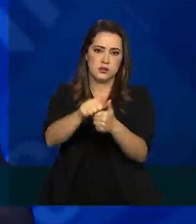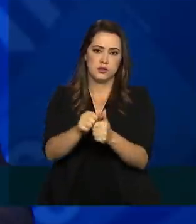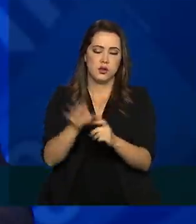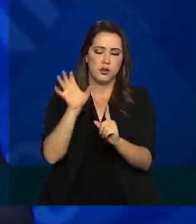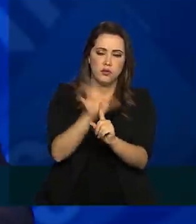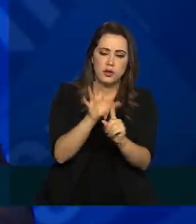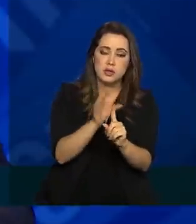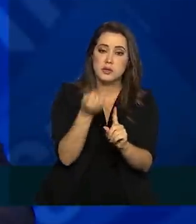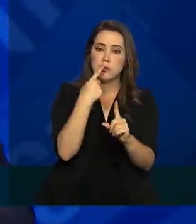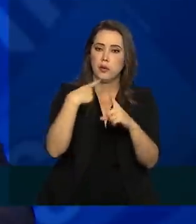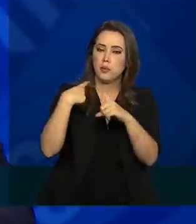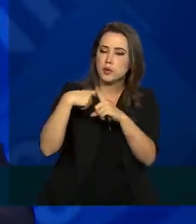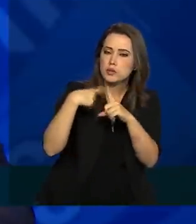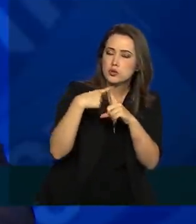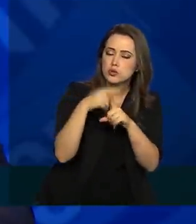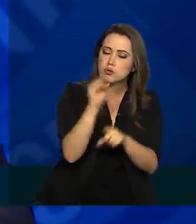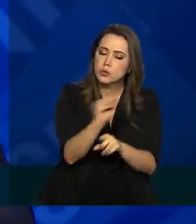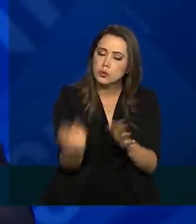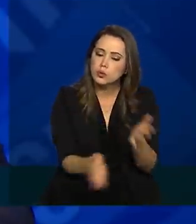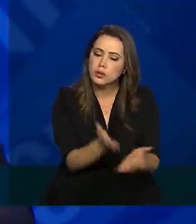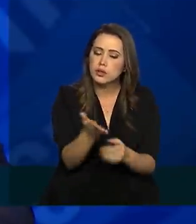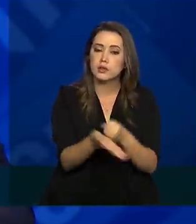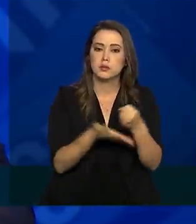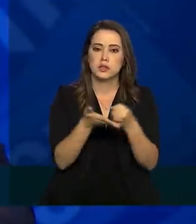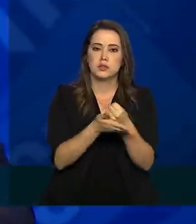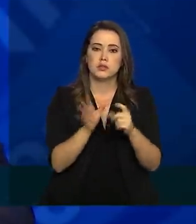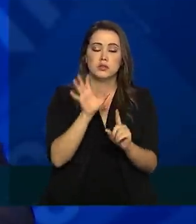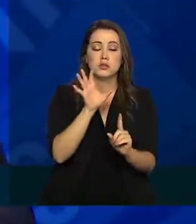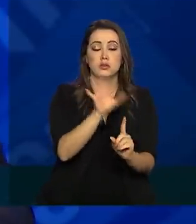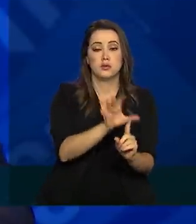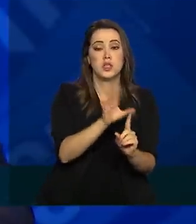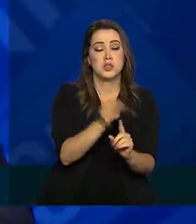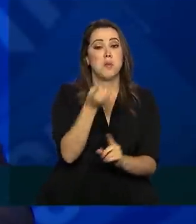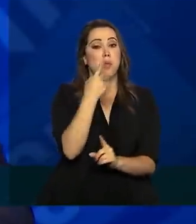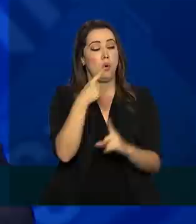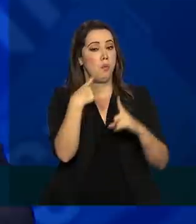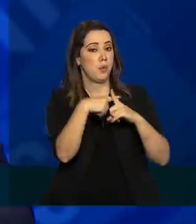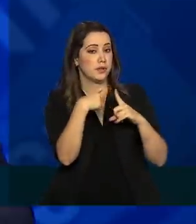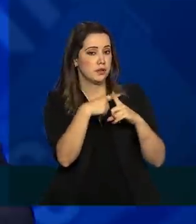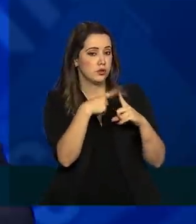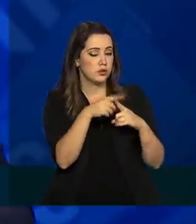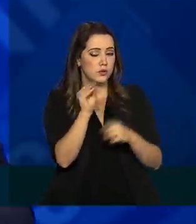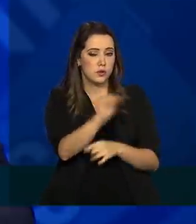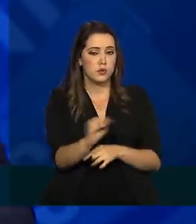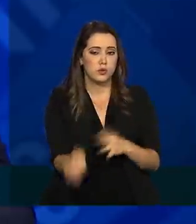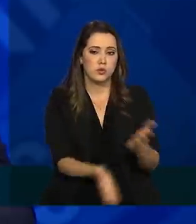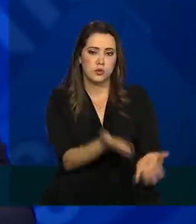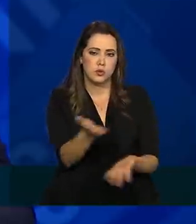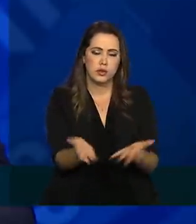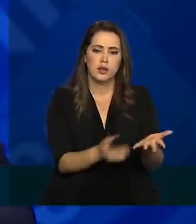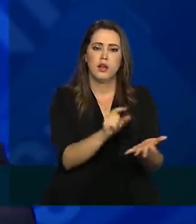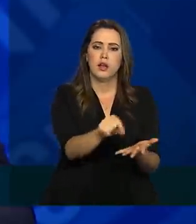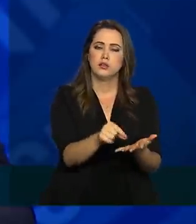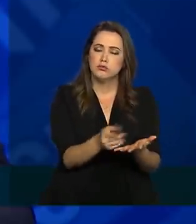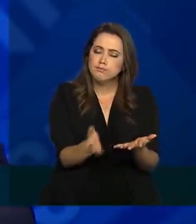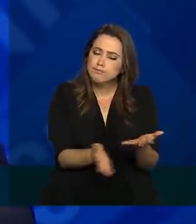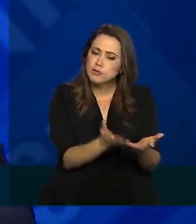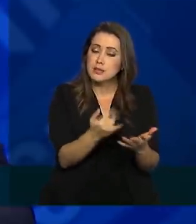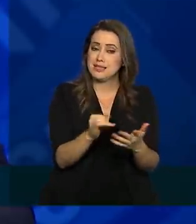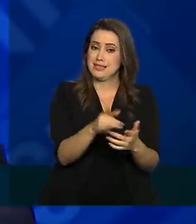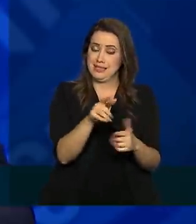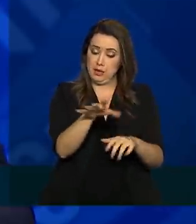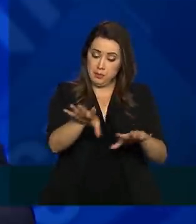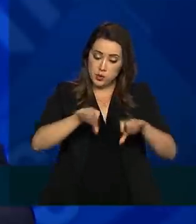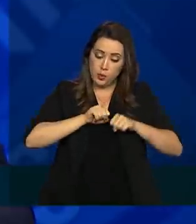positivo do tratamento precoce, isso impacta positivamente no tratamento dos casos moderados e graves,